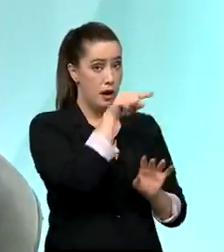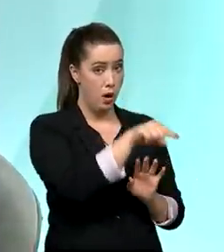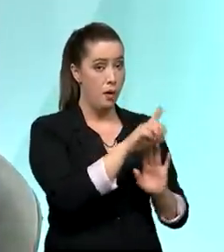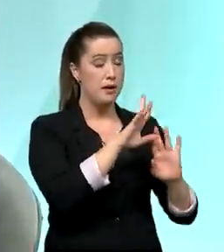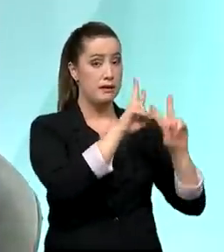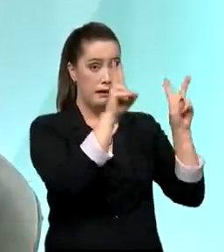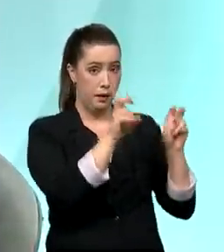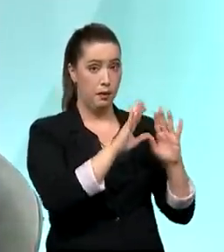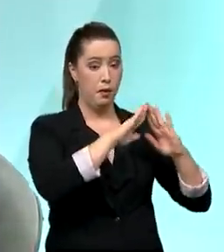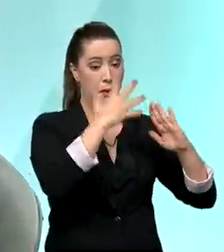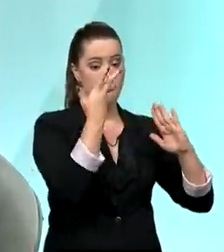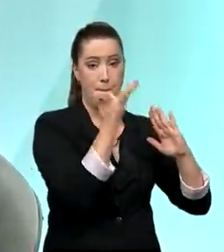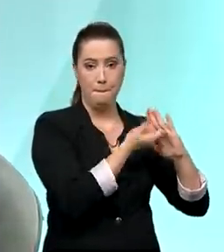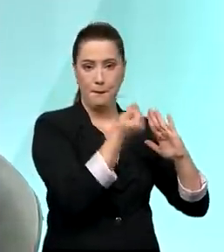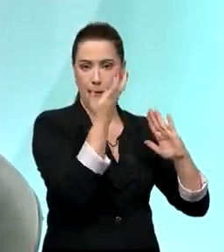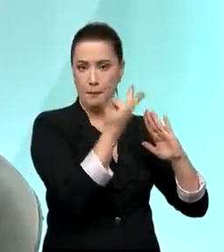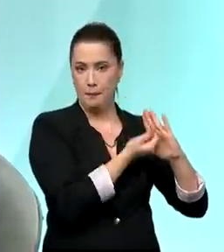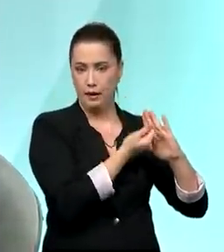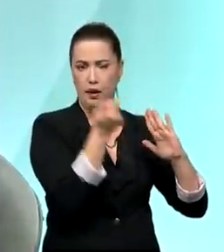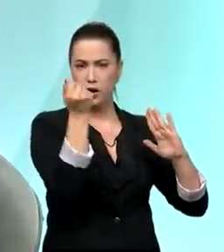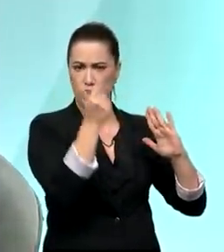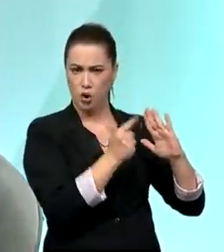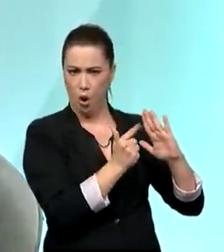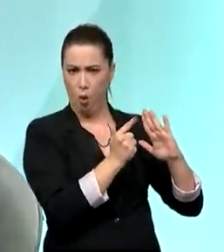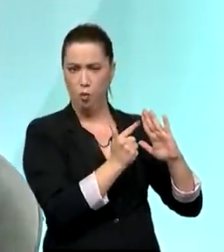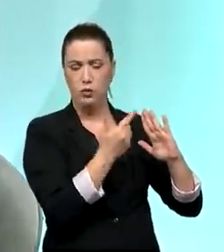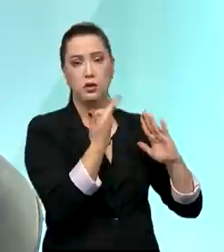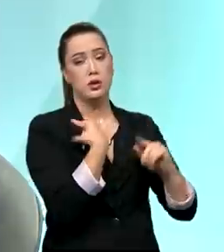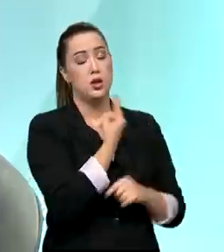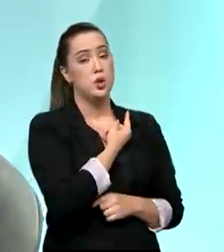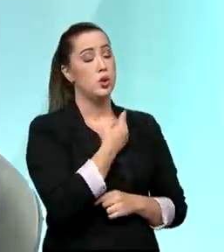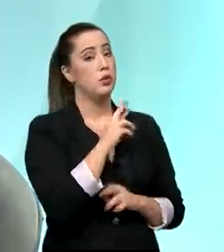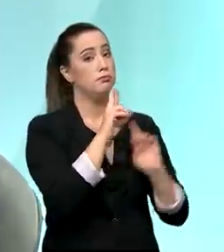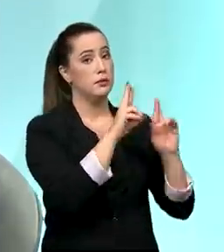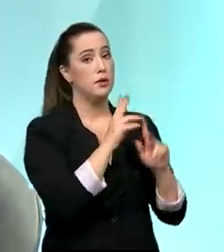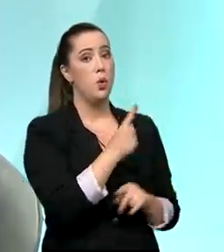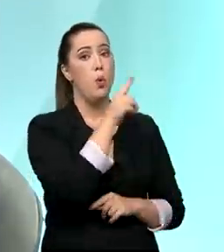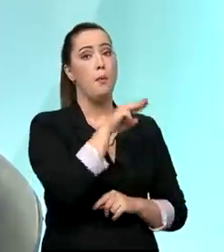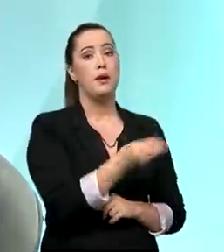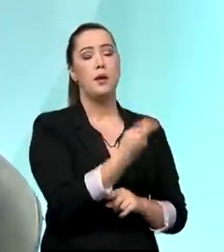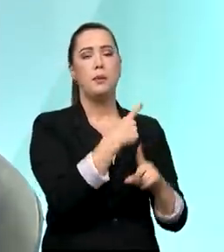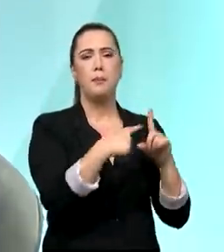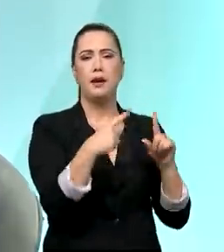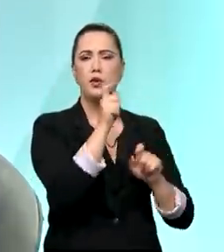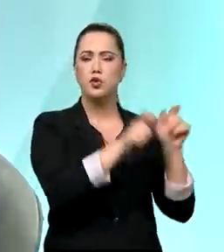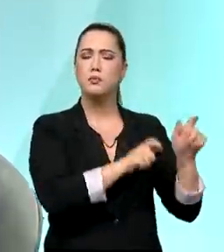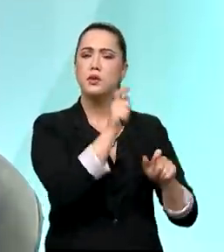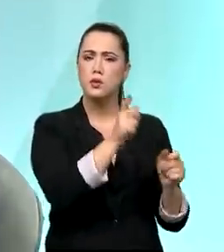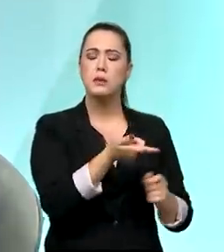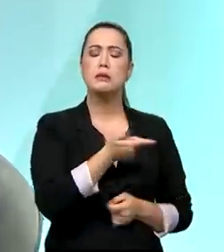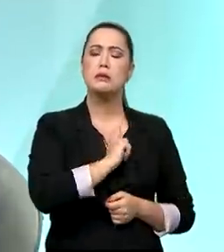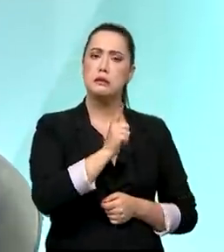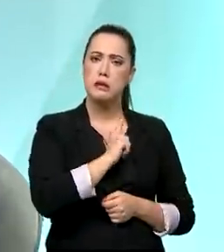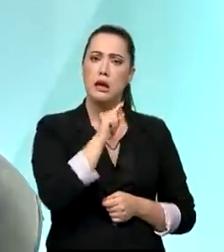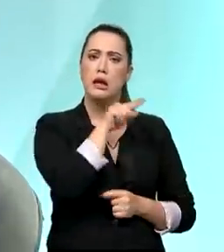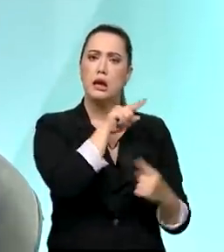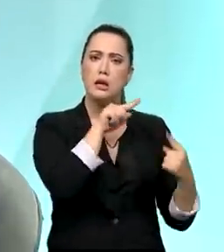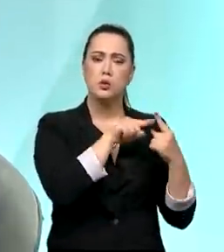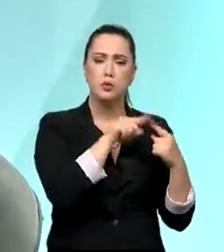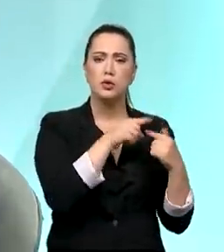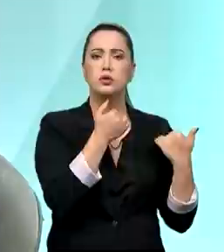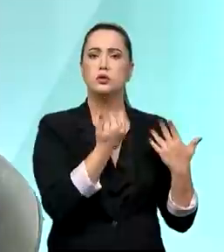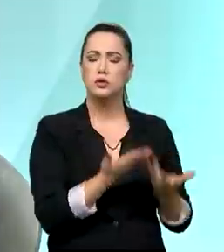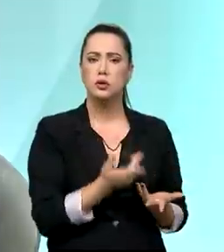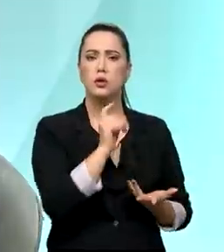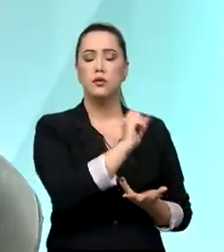placas solares, nós estimamos ter um milhão e meio de pessoas que tenham esta demanda.